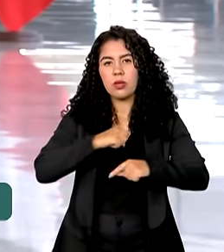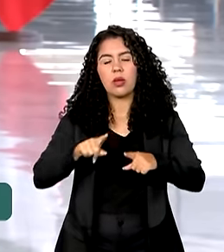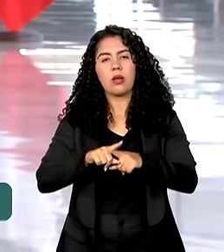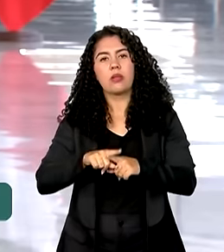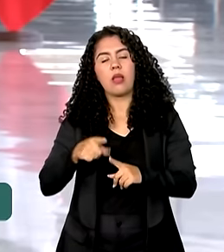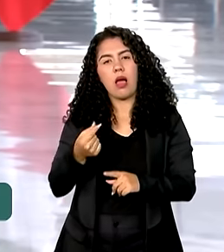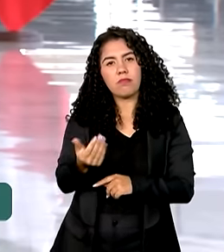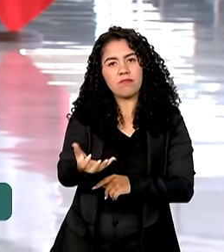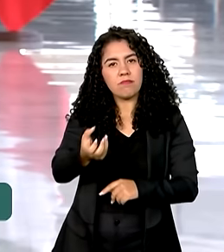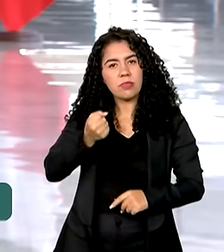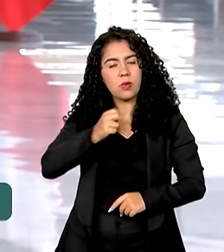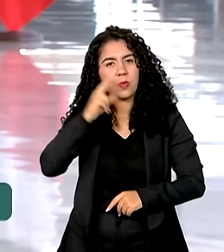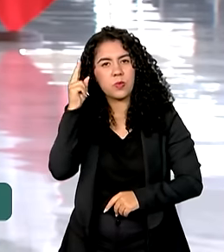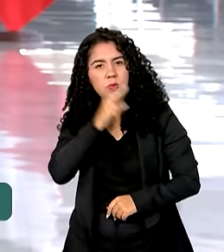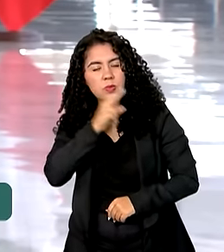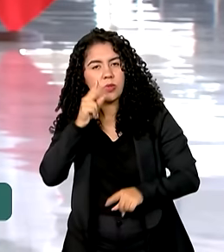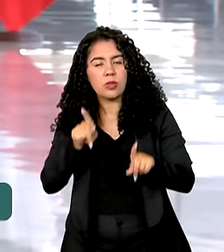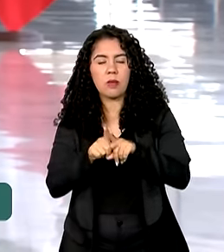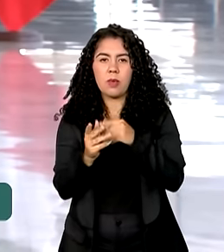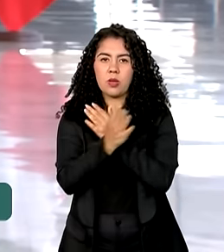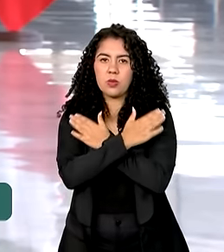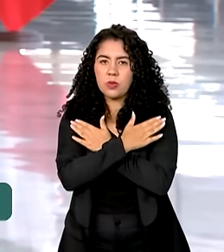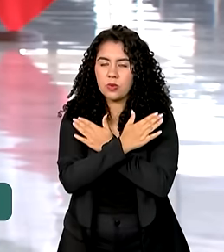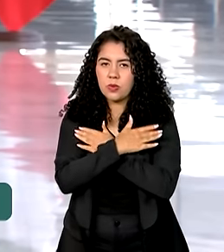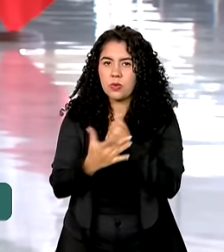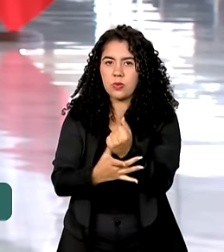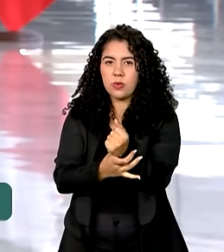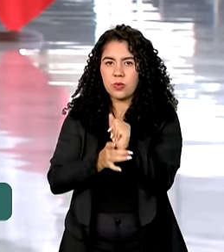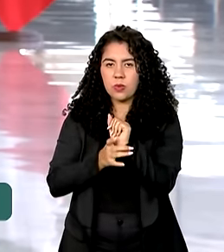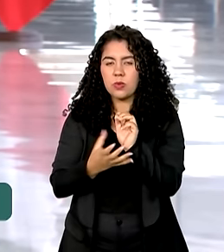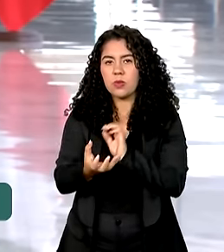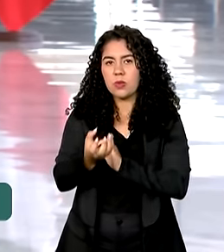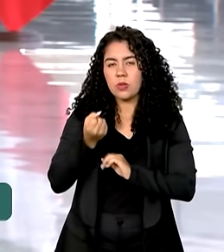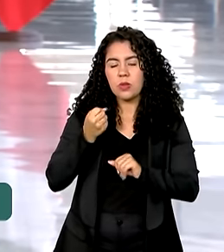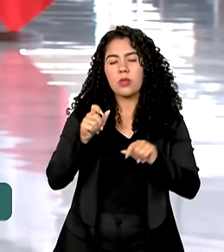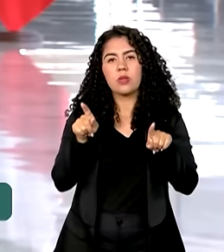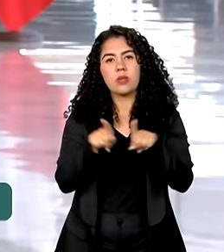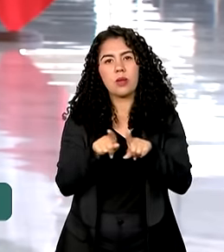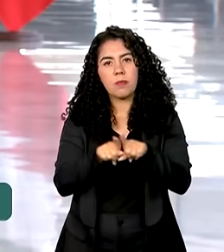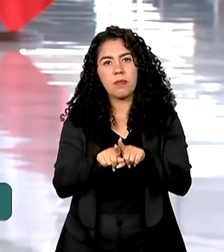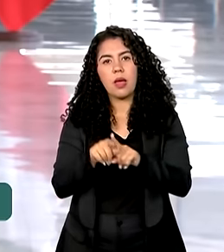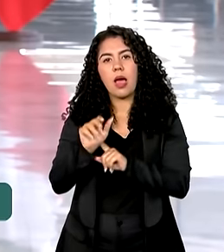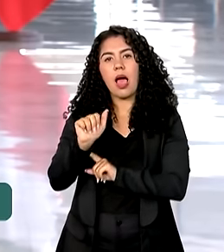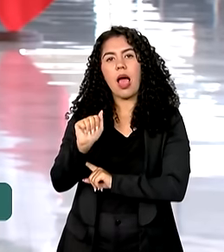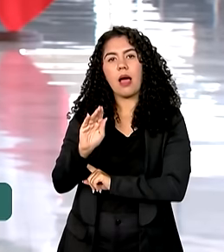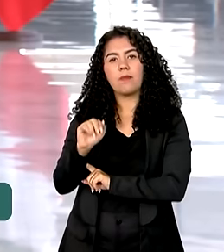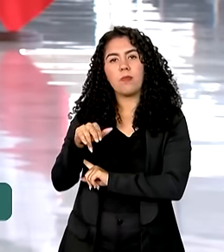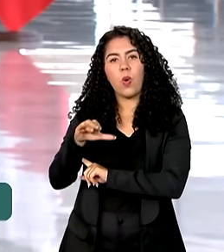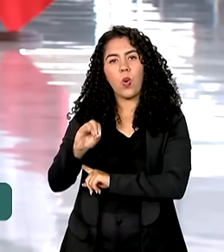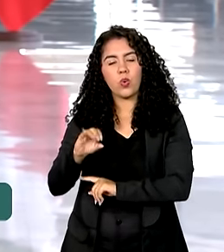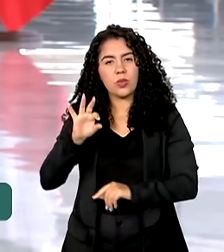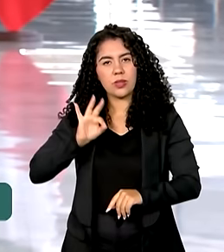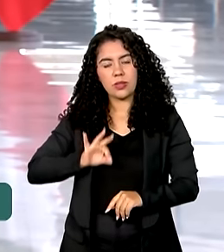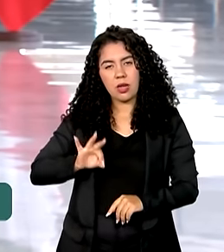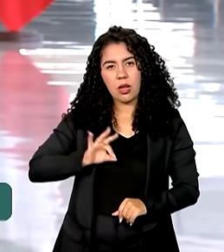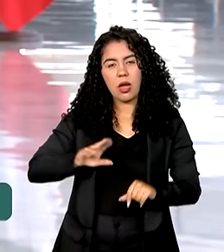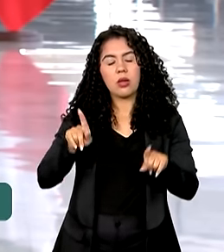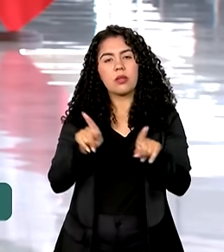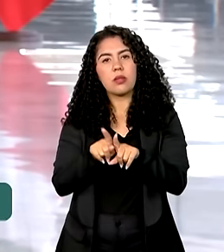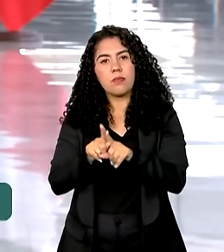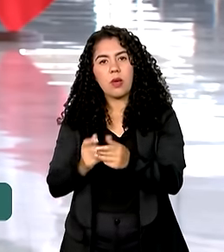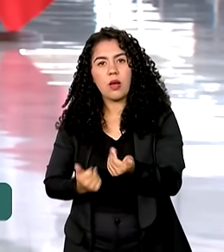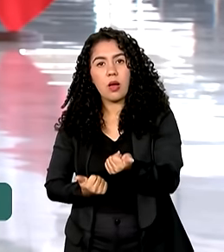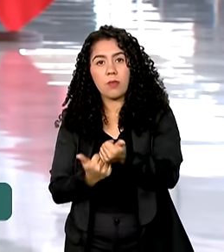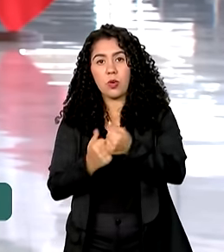-desemprego, suspensão do recolhimento do FGTS para as empresas, abono salarial ou o apoio financeiro de dois